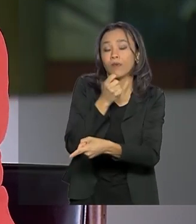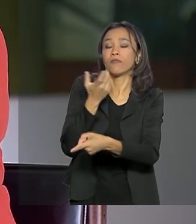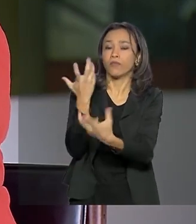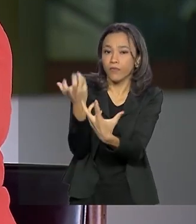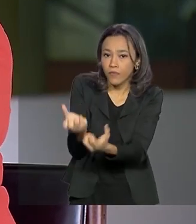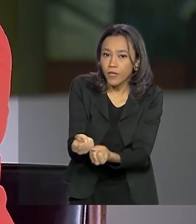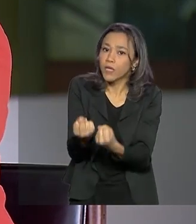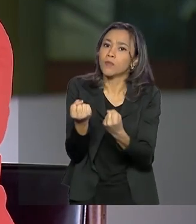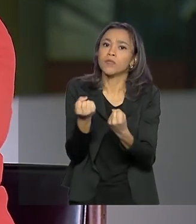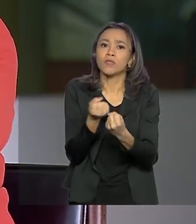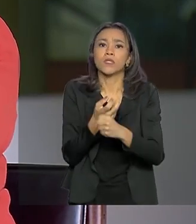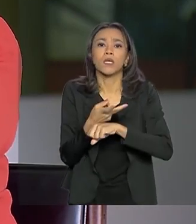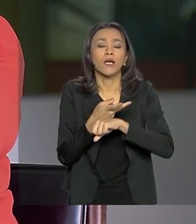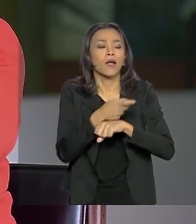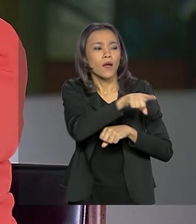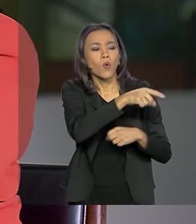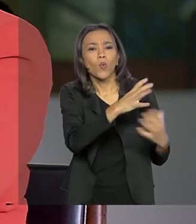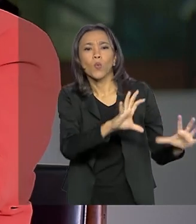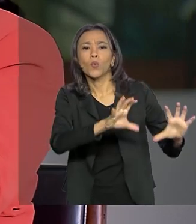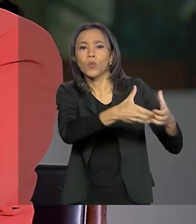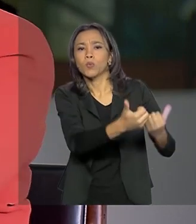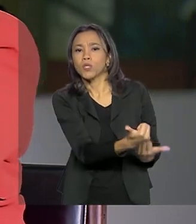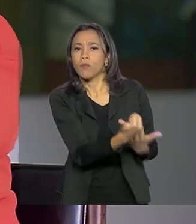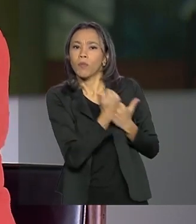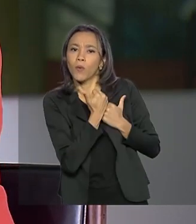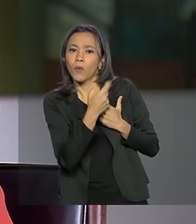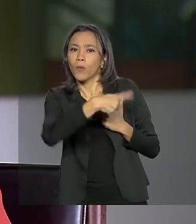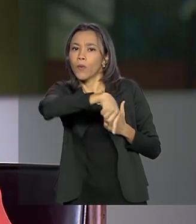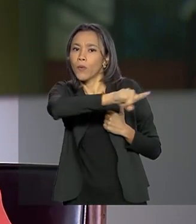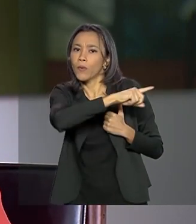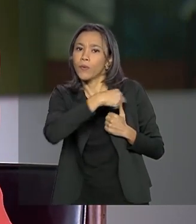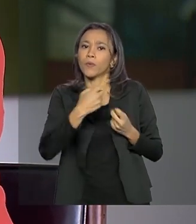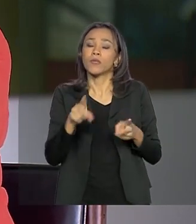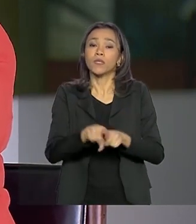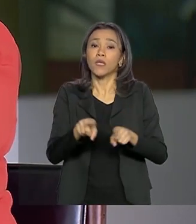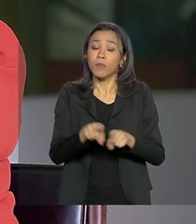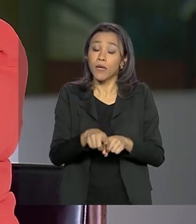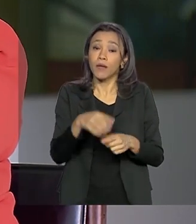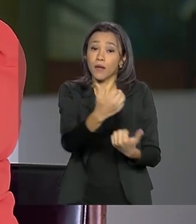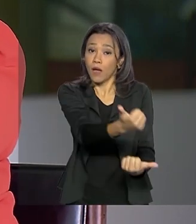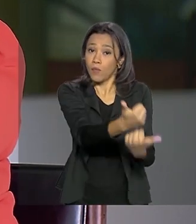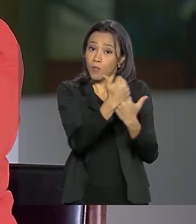parceria com as comunidades terapêuticas, com a cobertura da Secretaria Nacional Antidrogas.